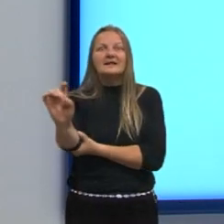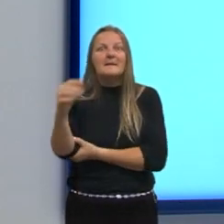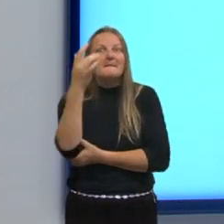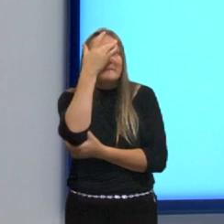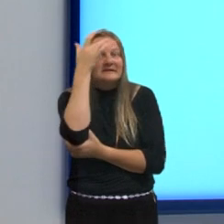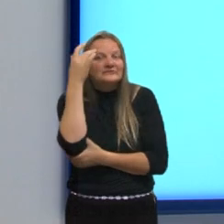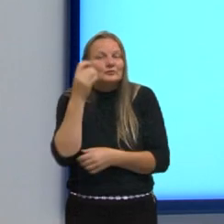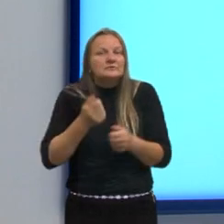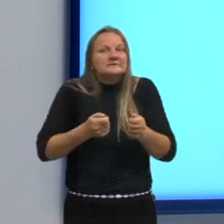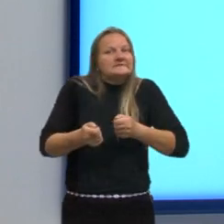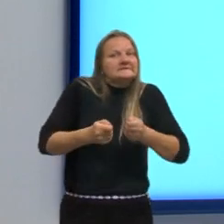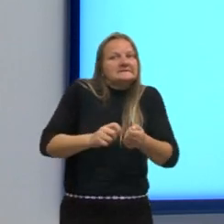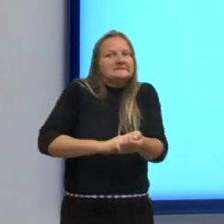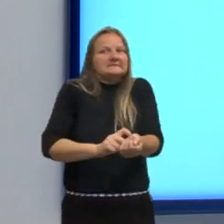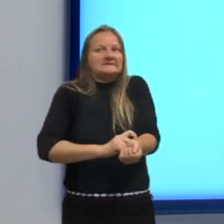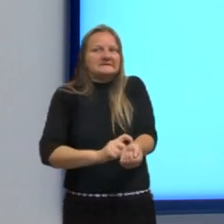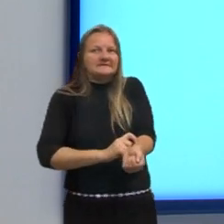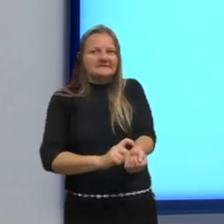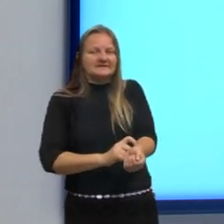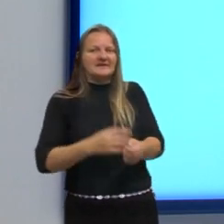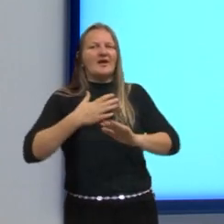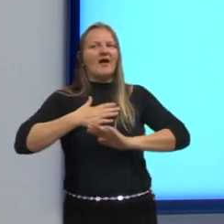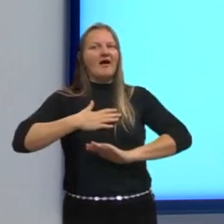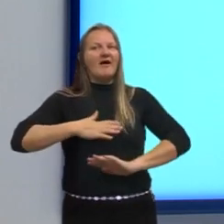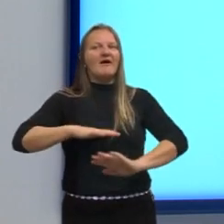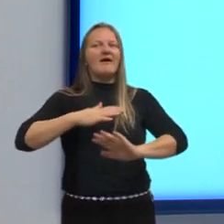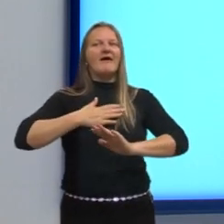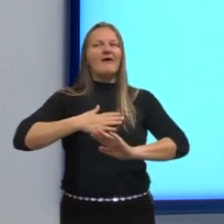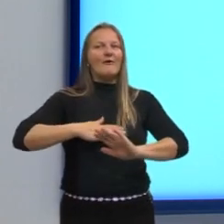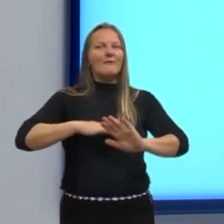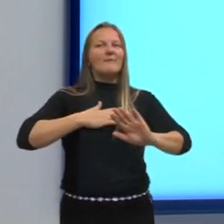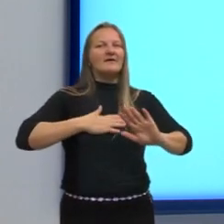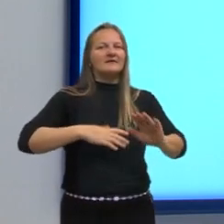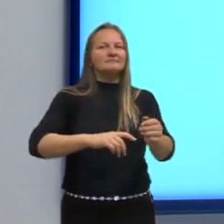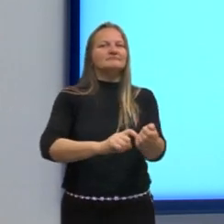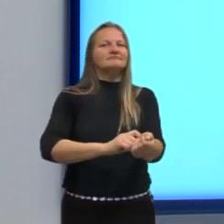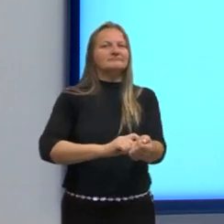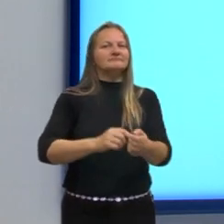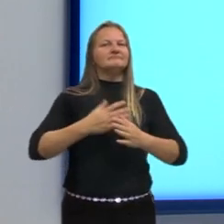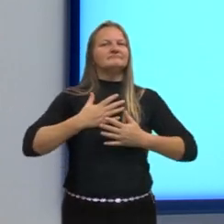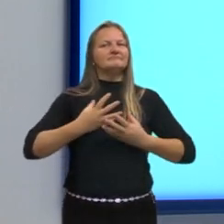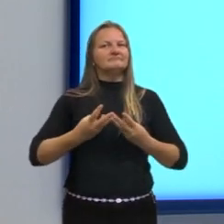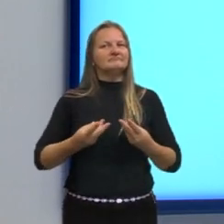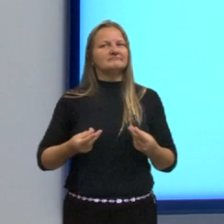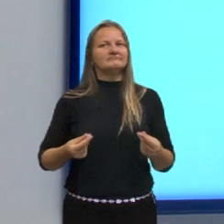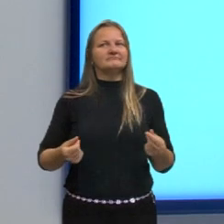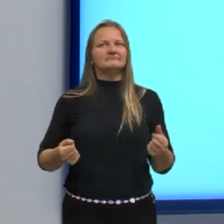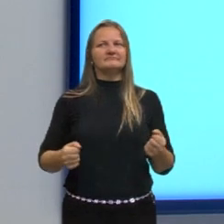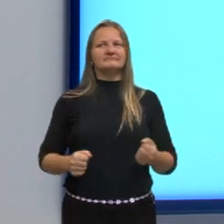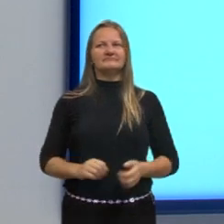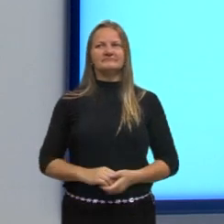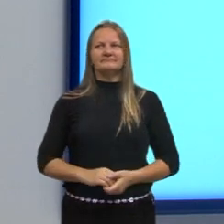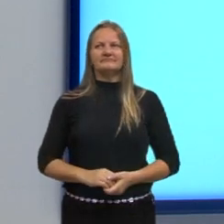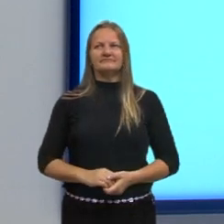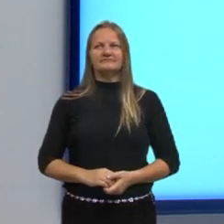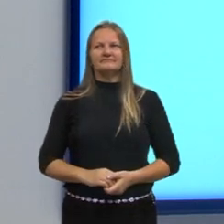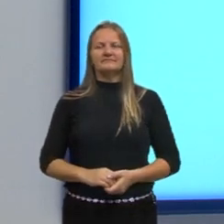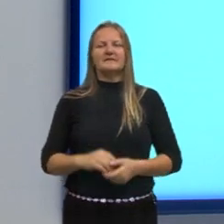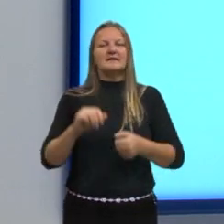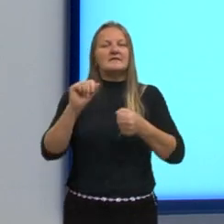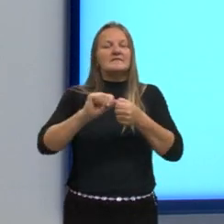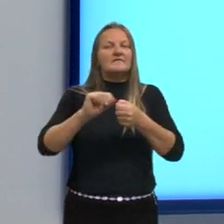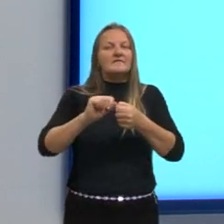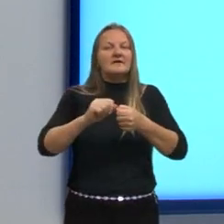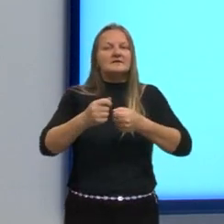controlar o seu nervosismo. Então, ache a tua forma aí. É um desafio. Segunda dica.